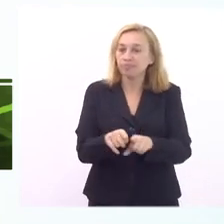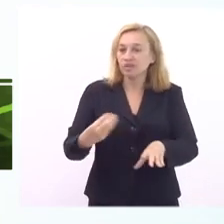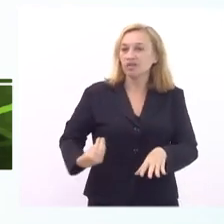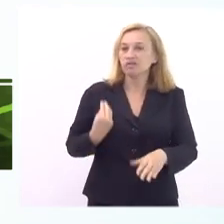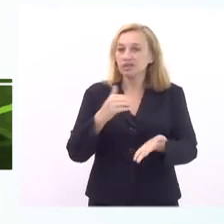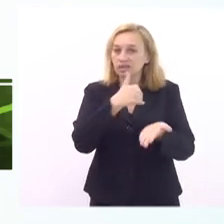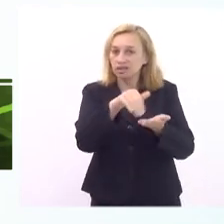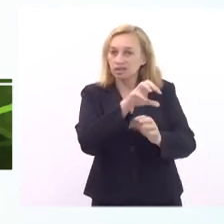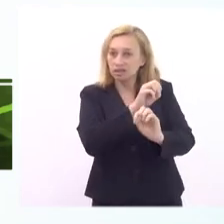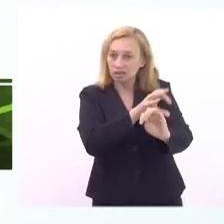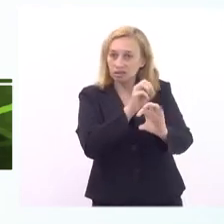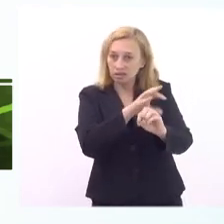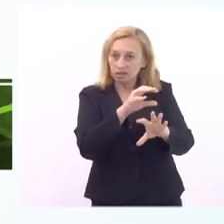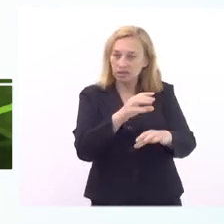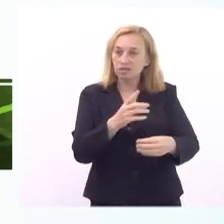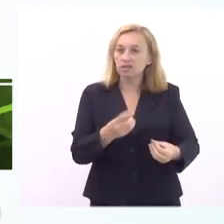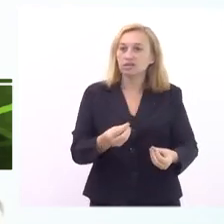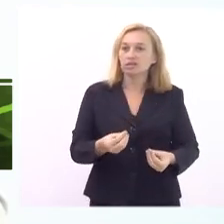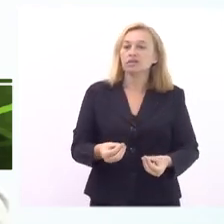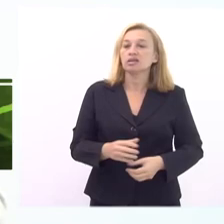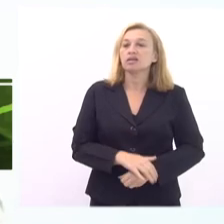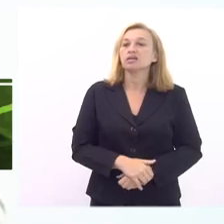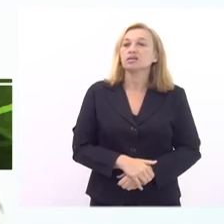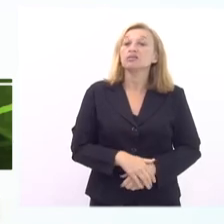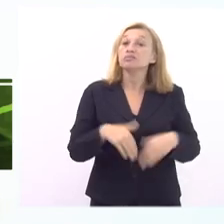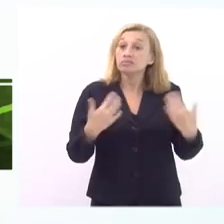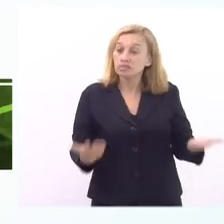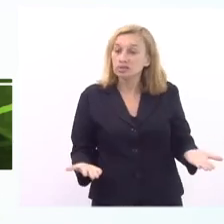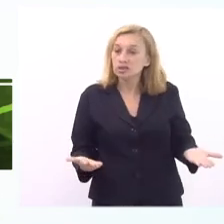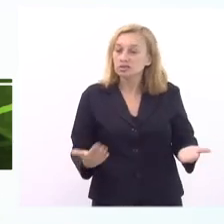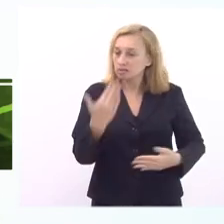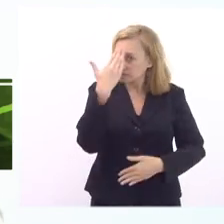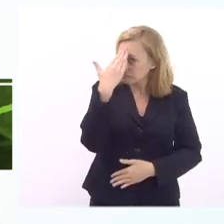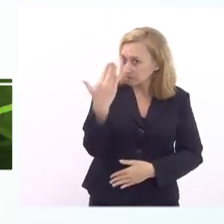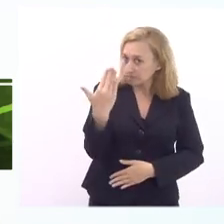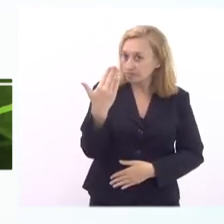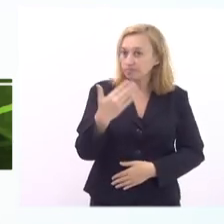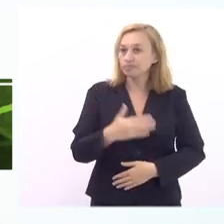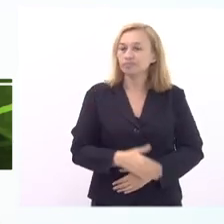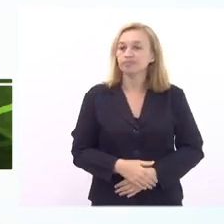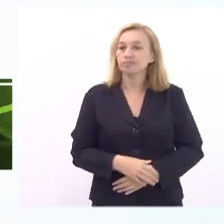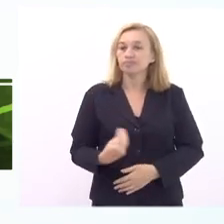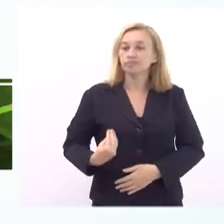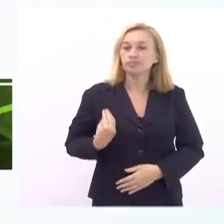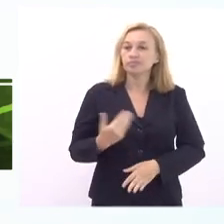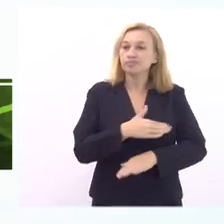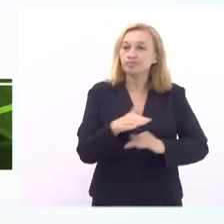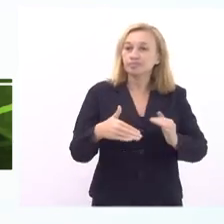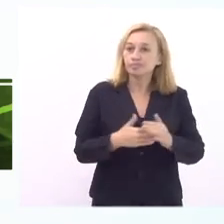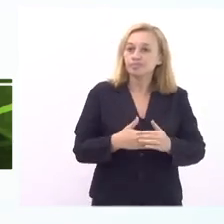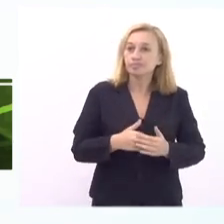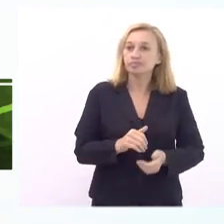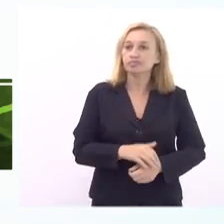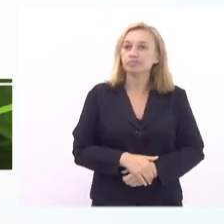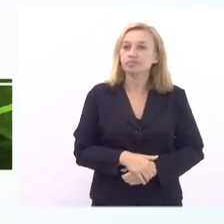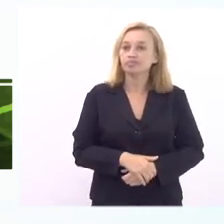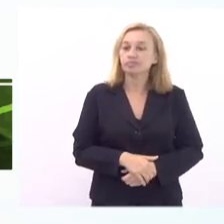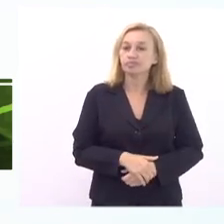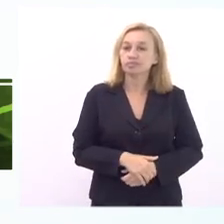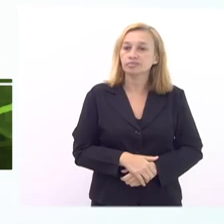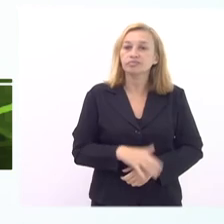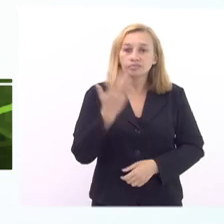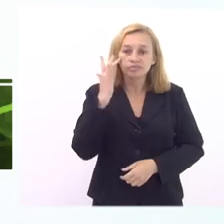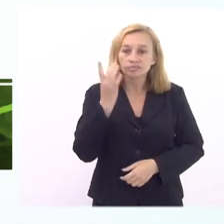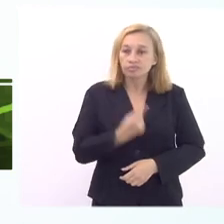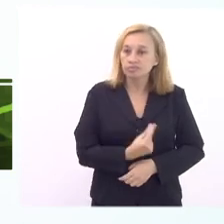Seduc para nos garantir essa operacionalização então eu agradeço a presença de todas e todos acho